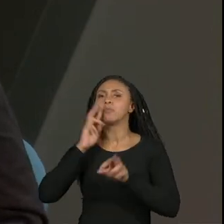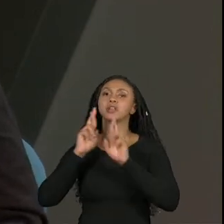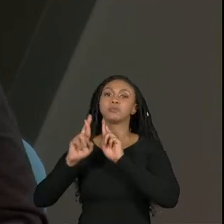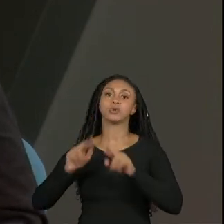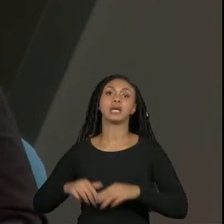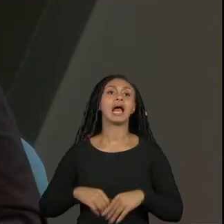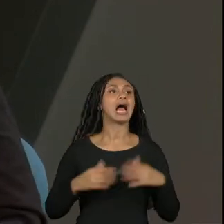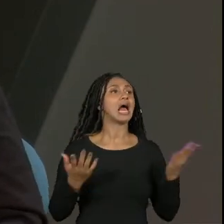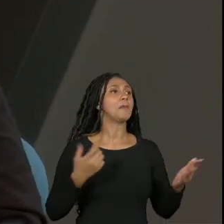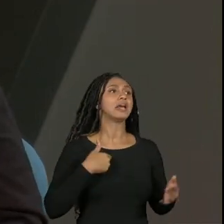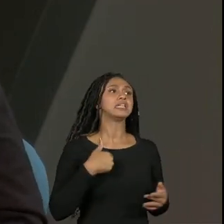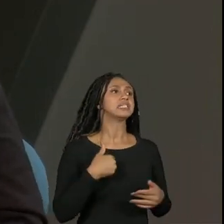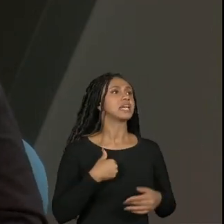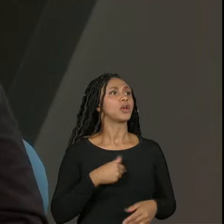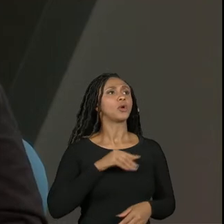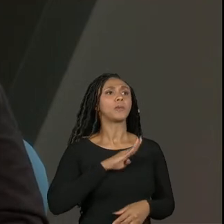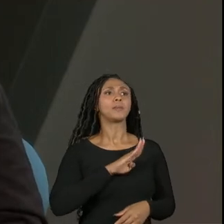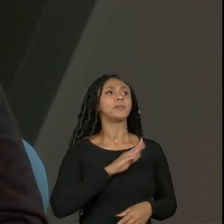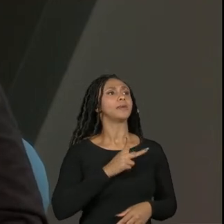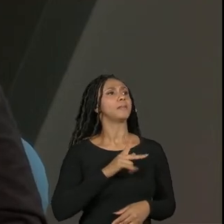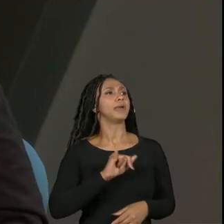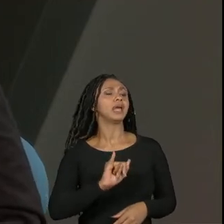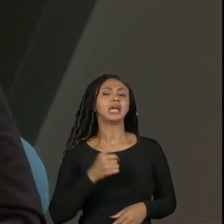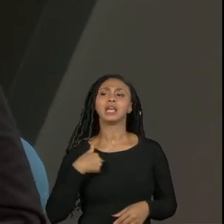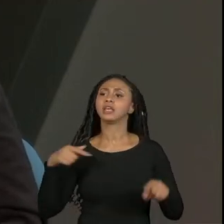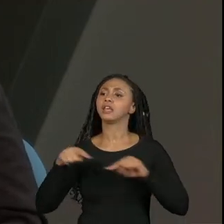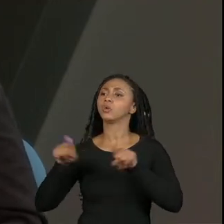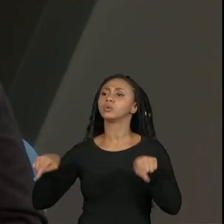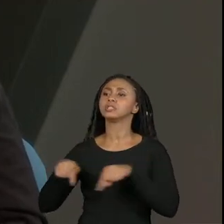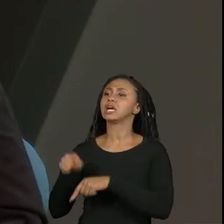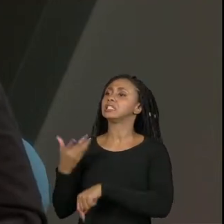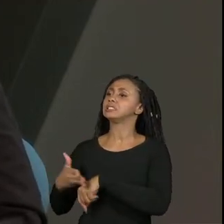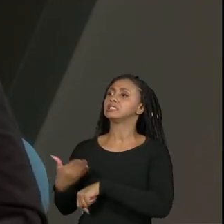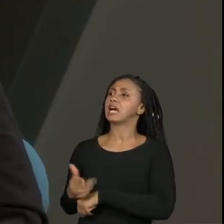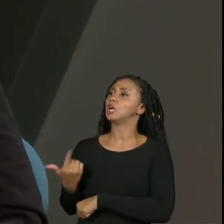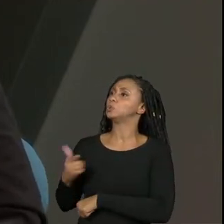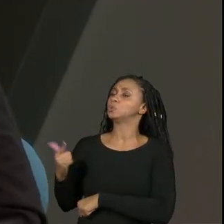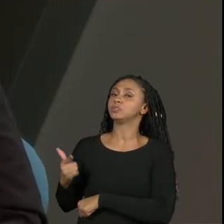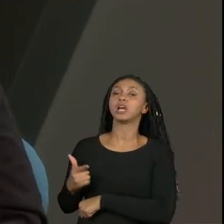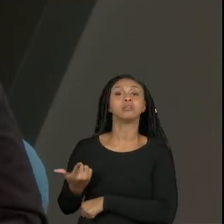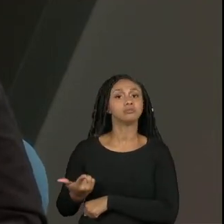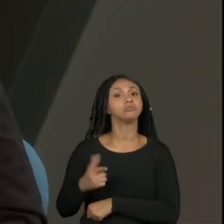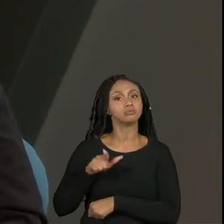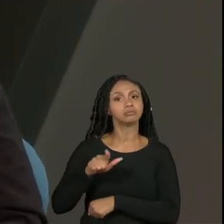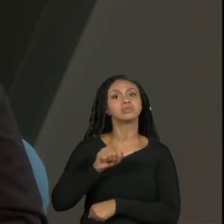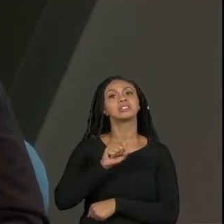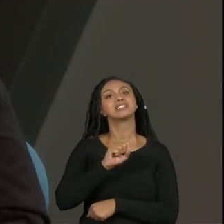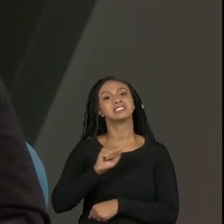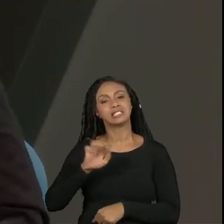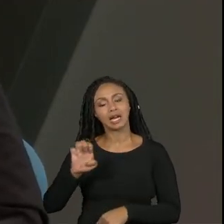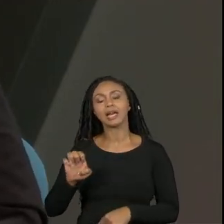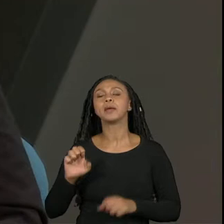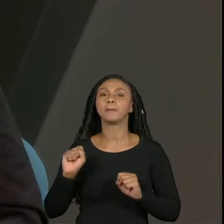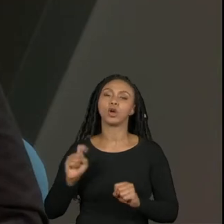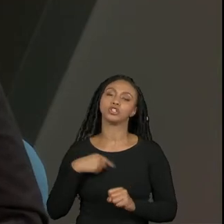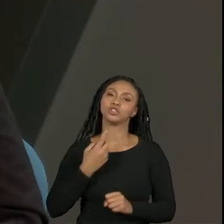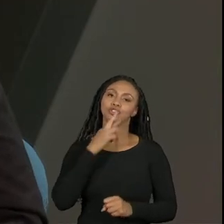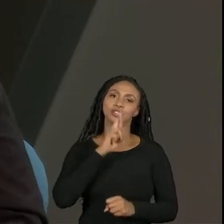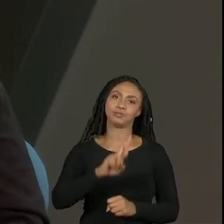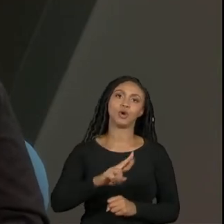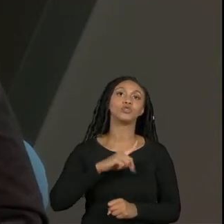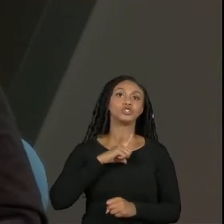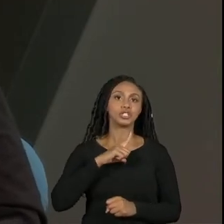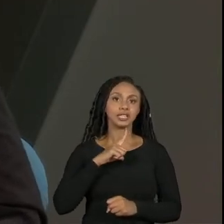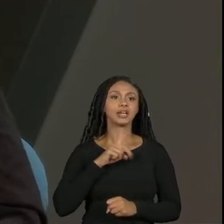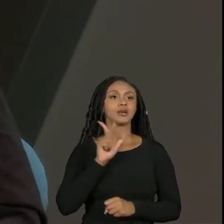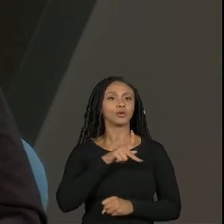ah mas eu sou de BTI não estou na sala de estágio porque não tem estágio encaminha pelo SAI a gente responde porque a gente também tem uma